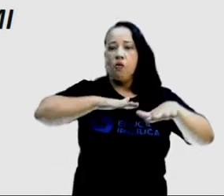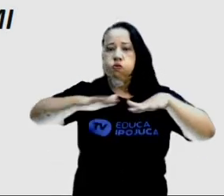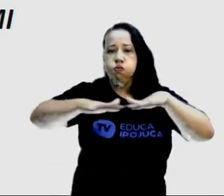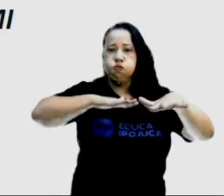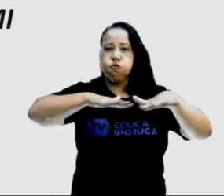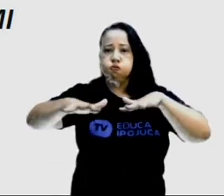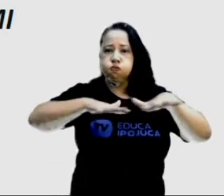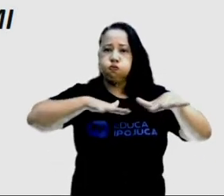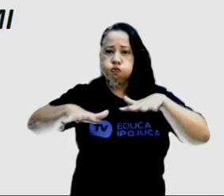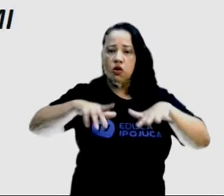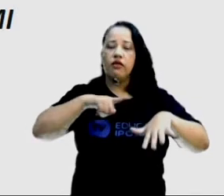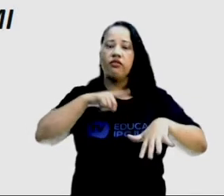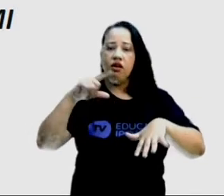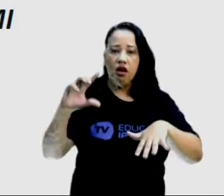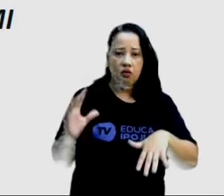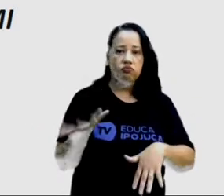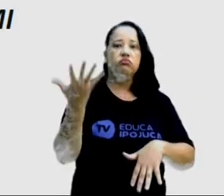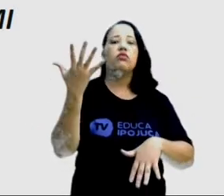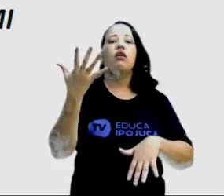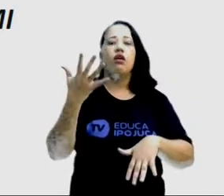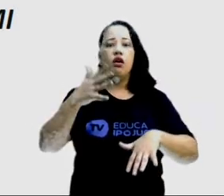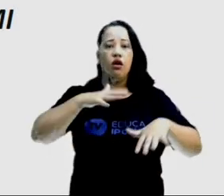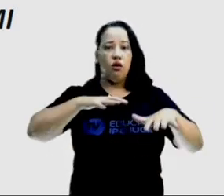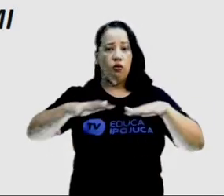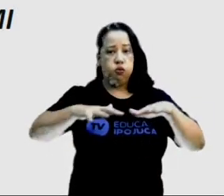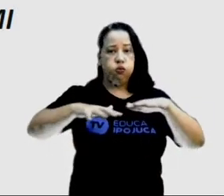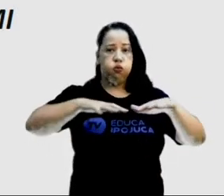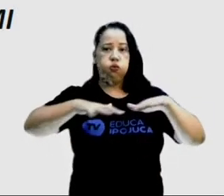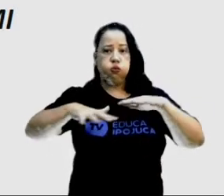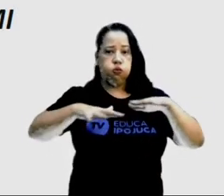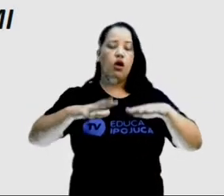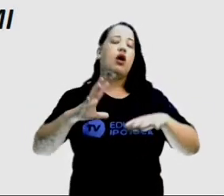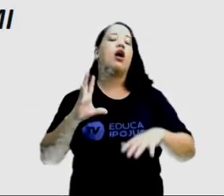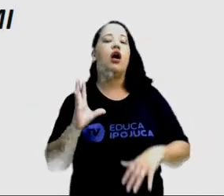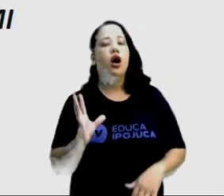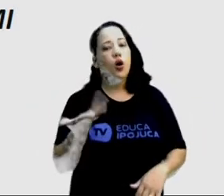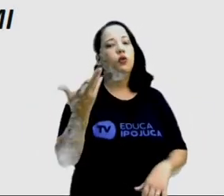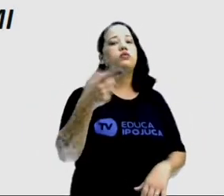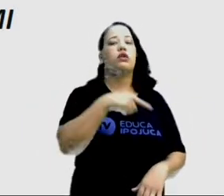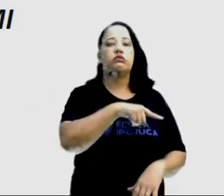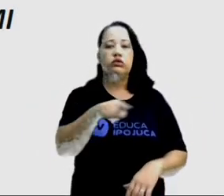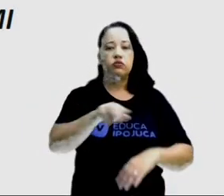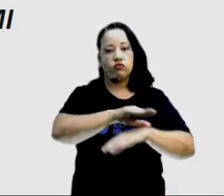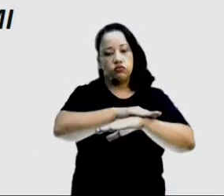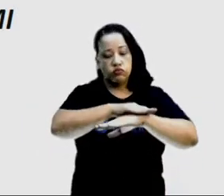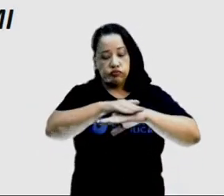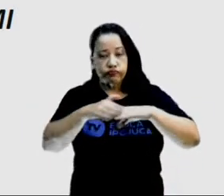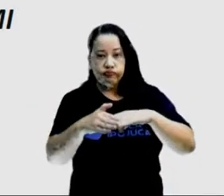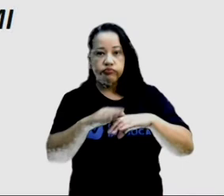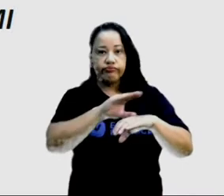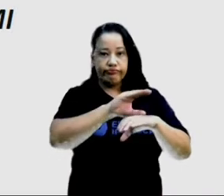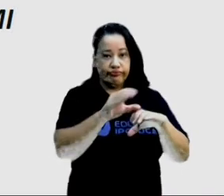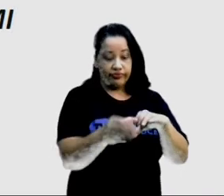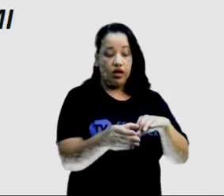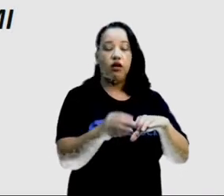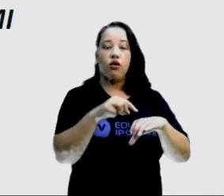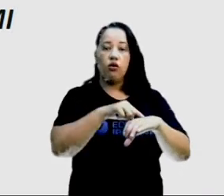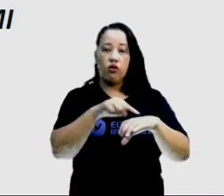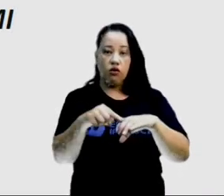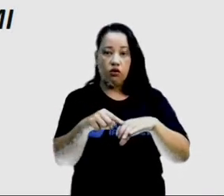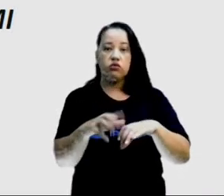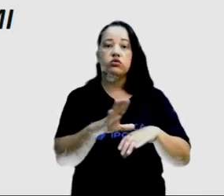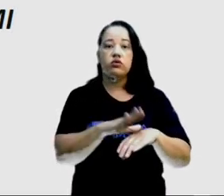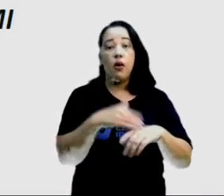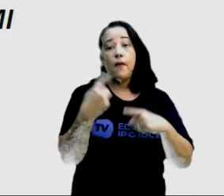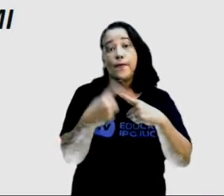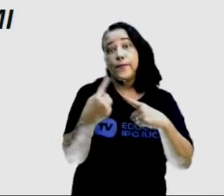de anos. Eles são vibrações que acontecem em todo momento na crosta terrestre, causadas pelo movimento